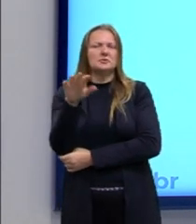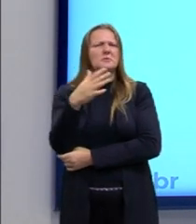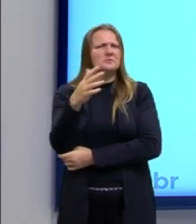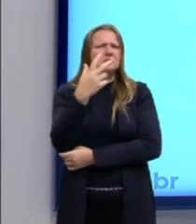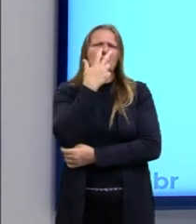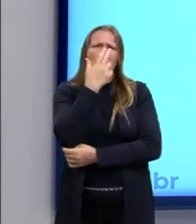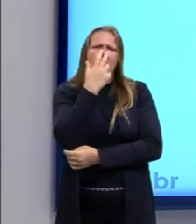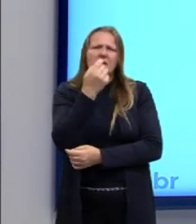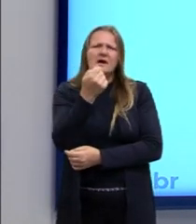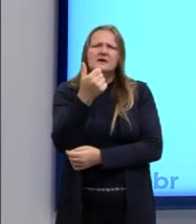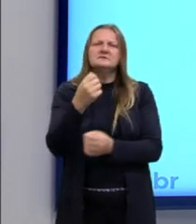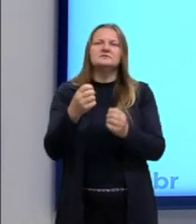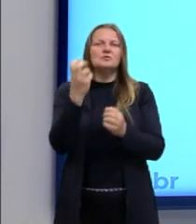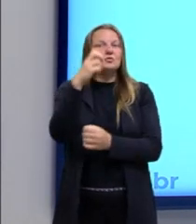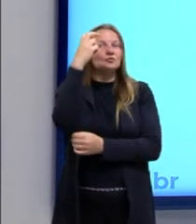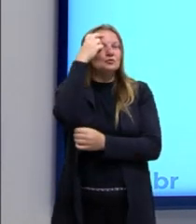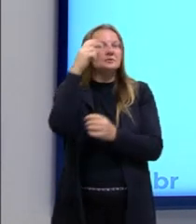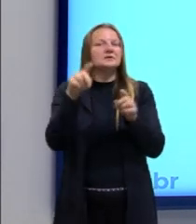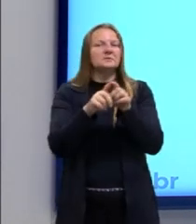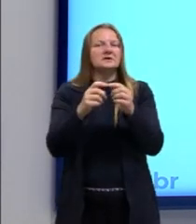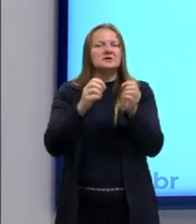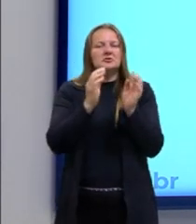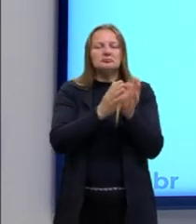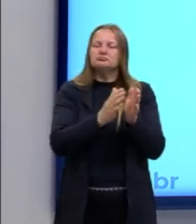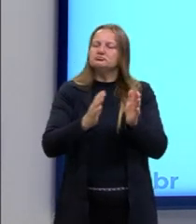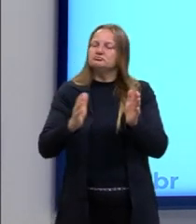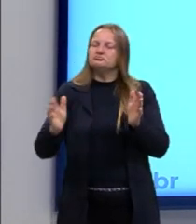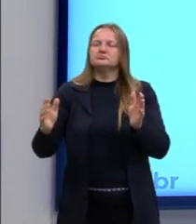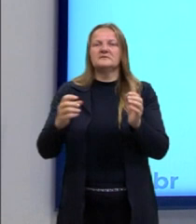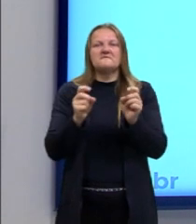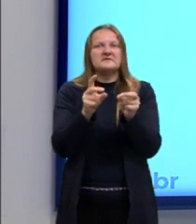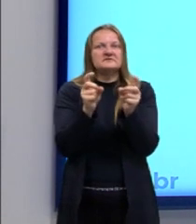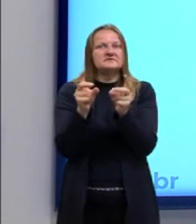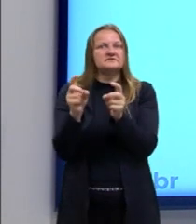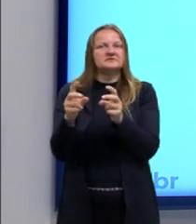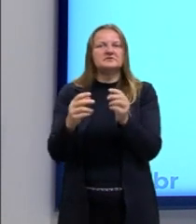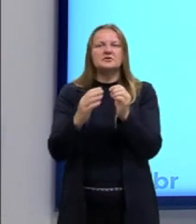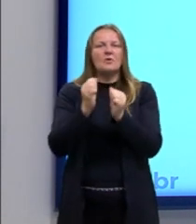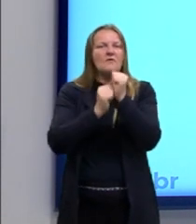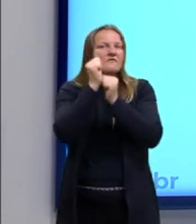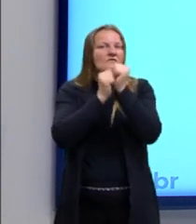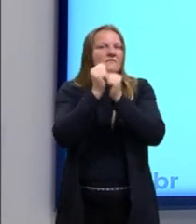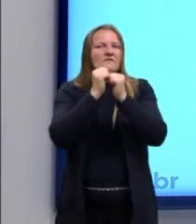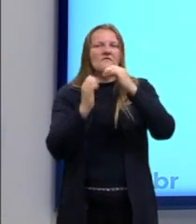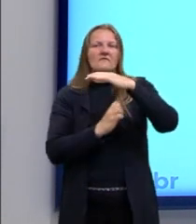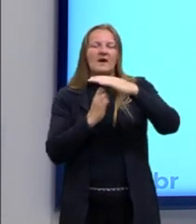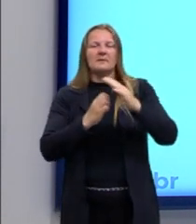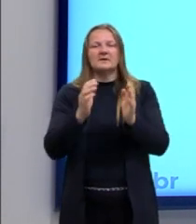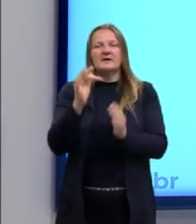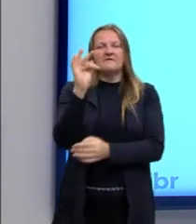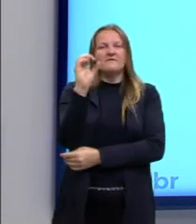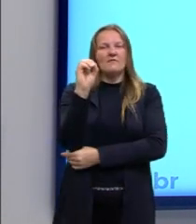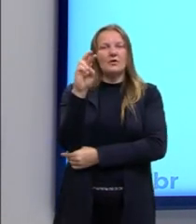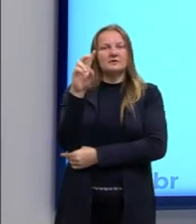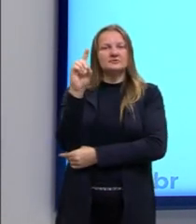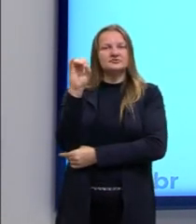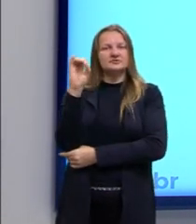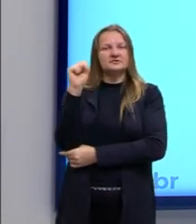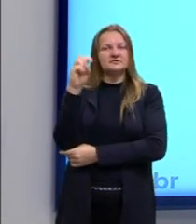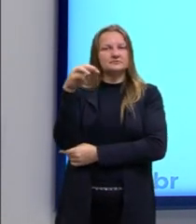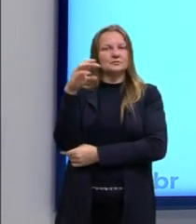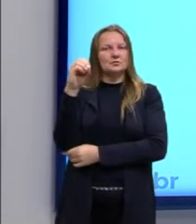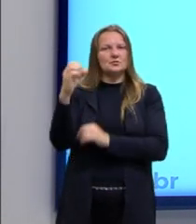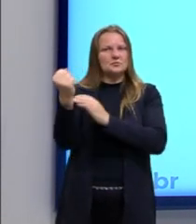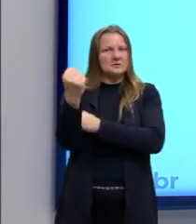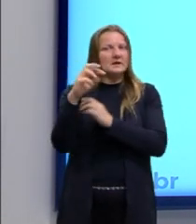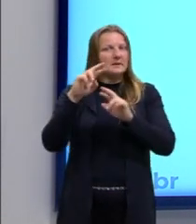proposta, algo vendido em série, como acontece nas fábricas lá do fordismo e taliorismo. Então são grupos